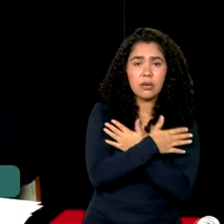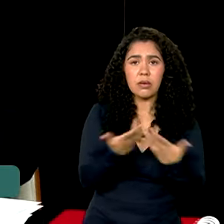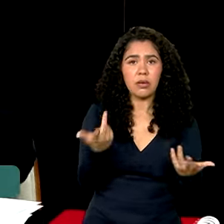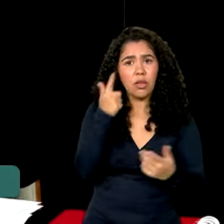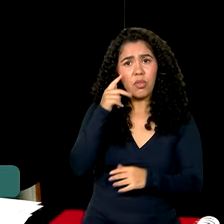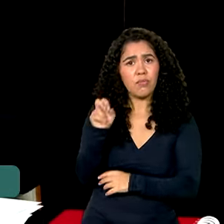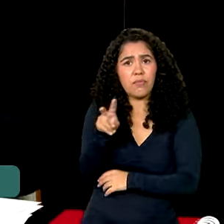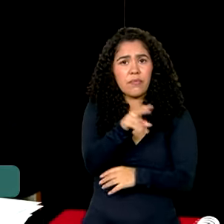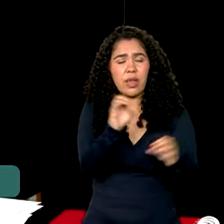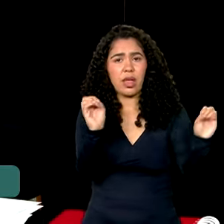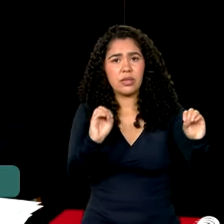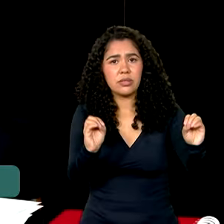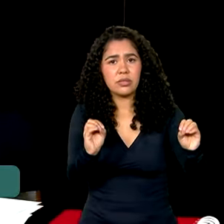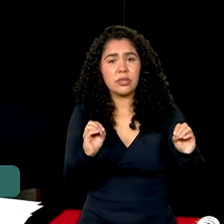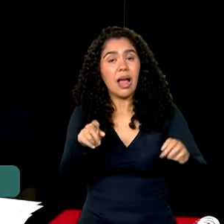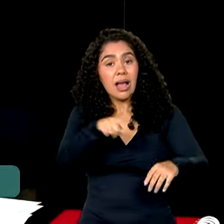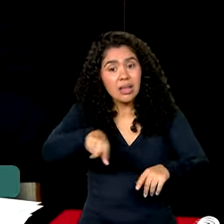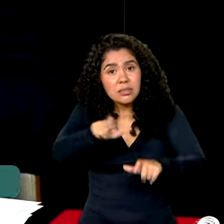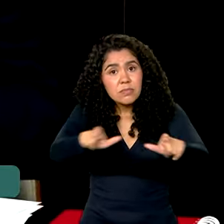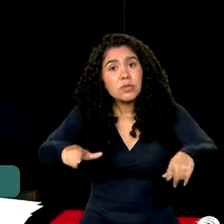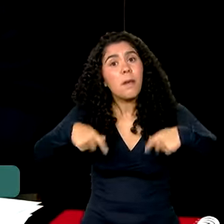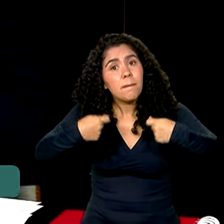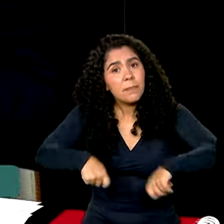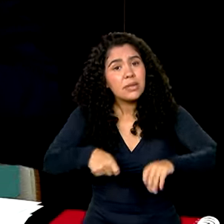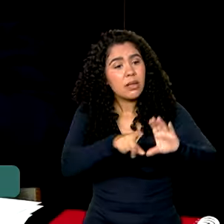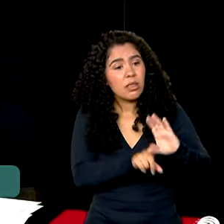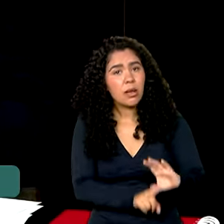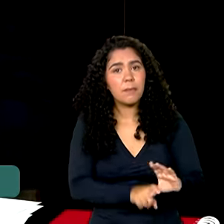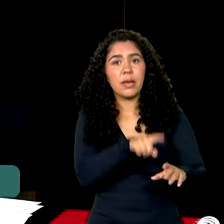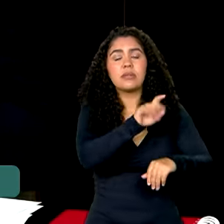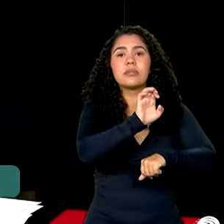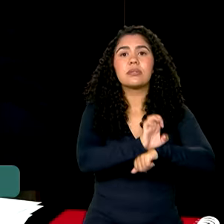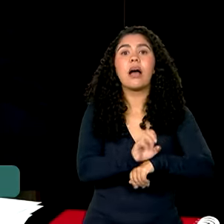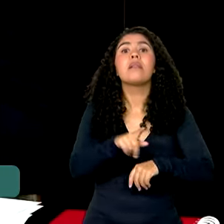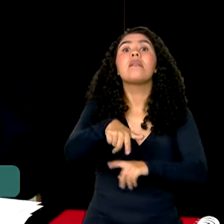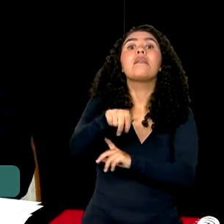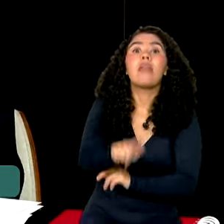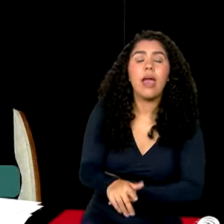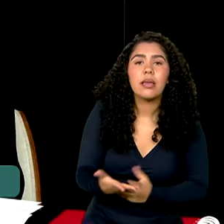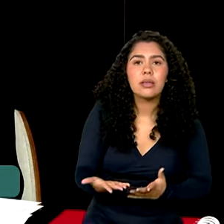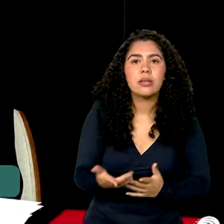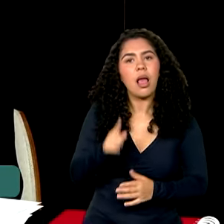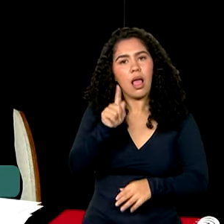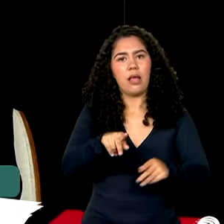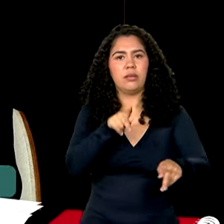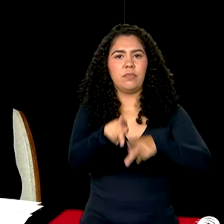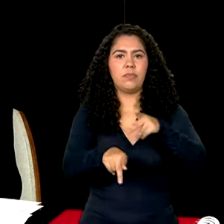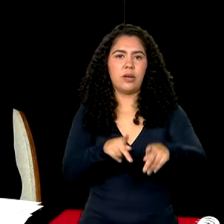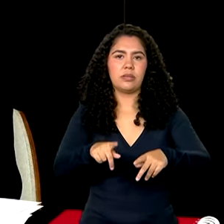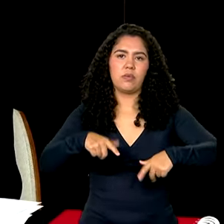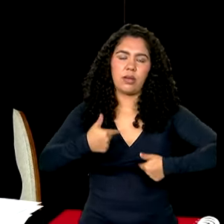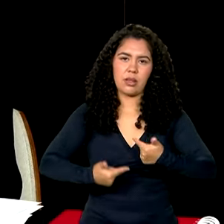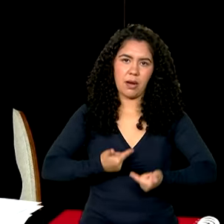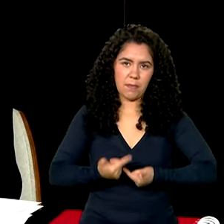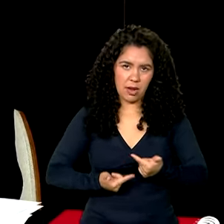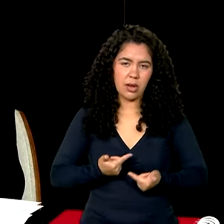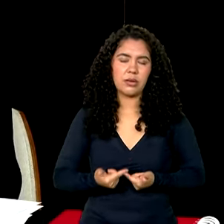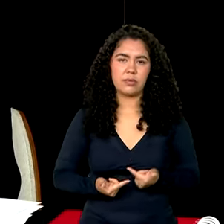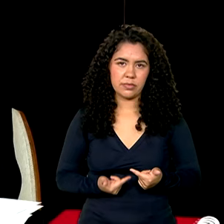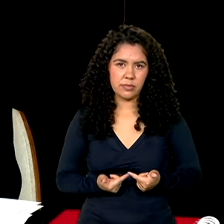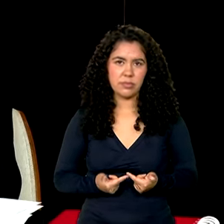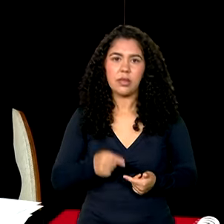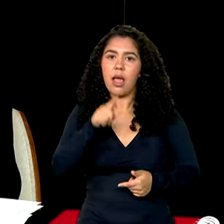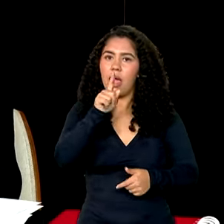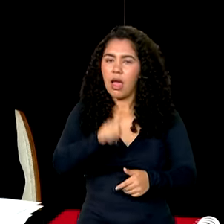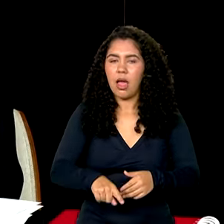das pessoas que necessitam do Estado. Quem é que necessita do Estado? É o povo trabalhador. É